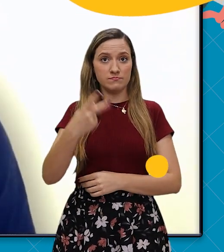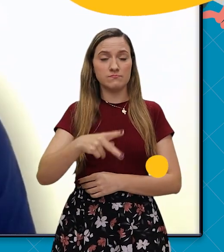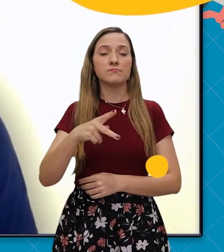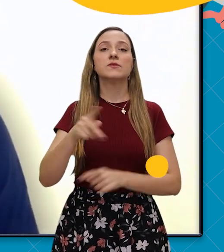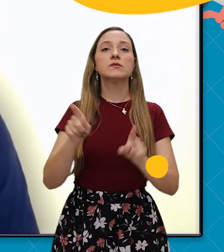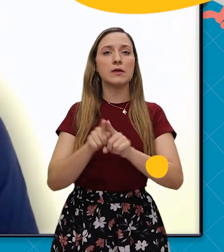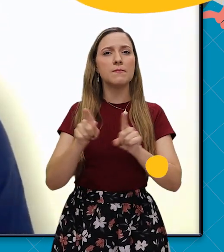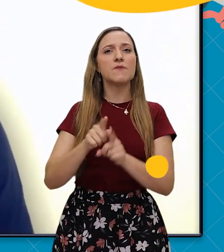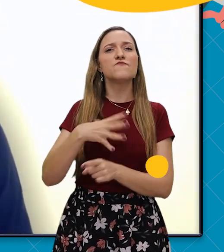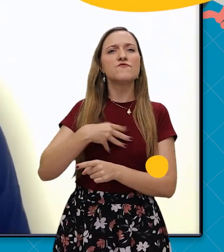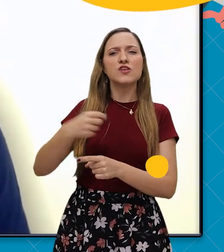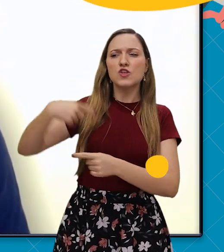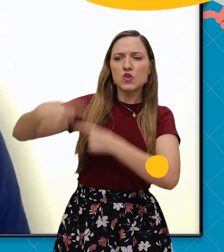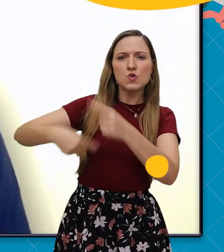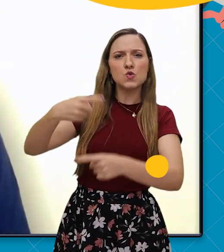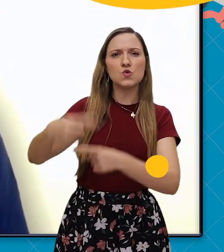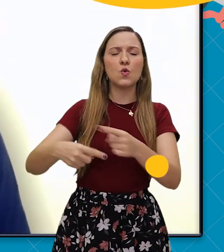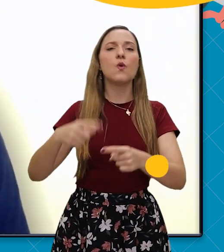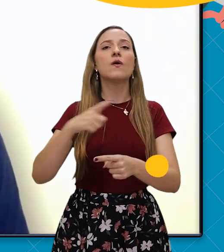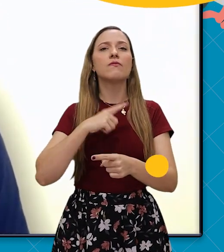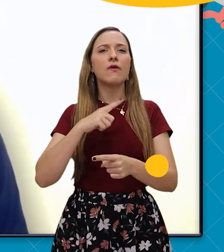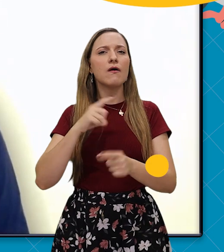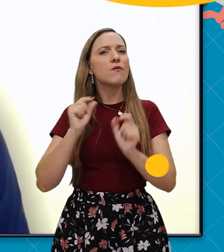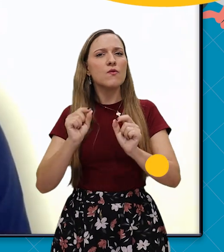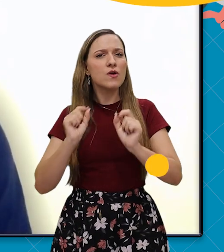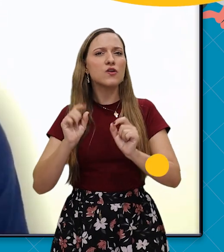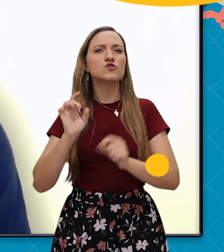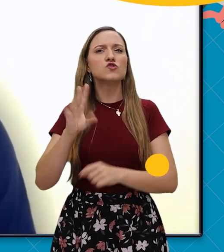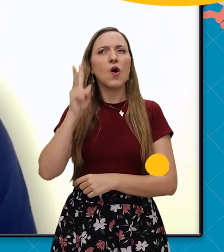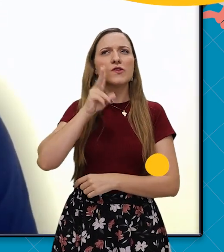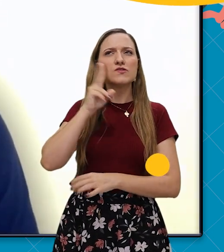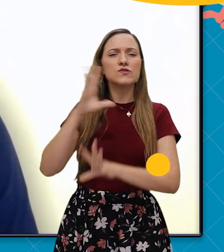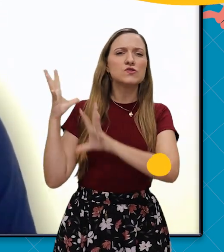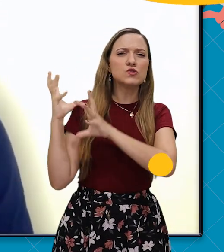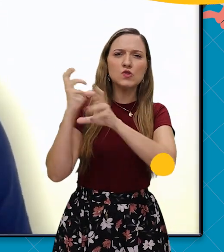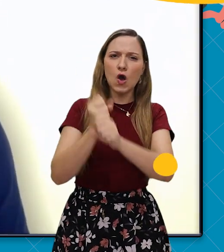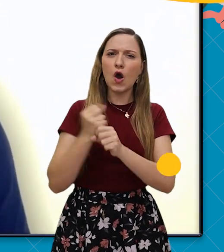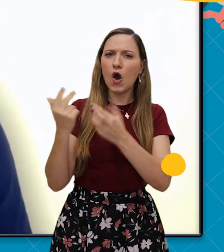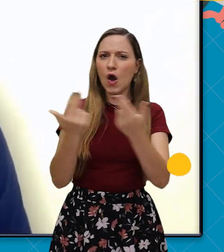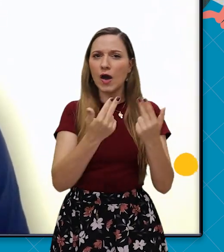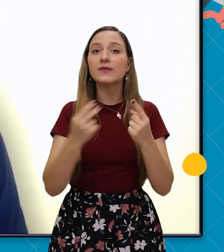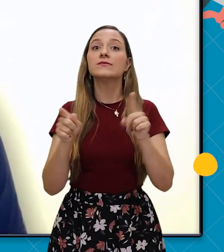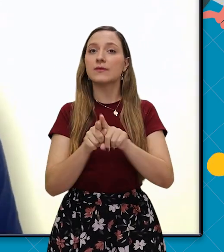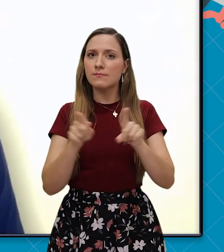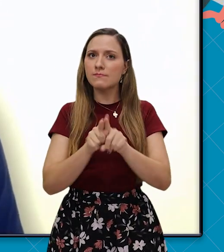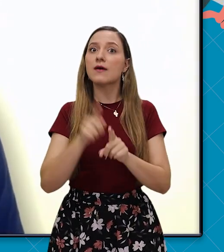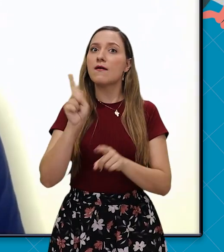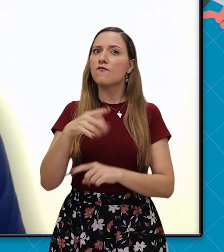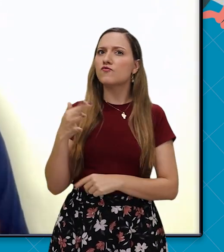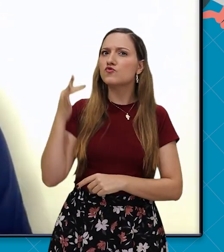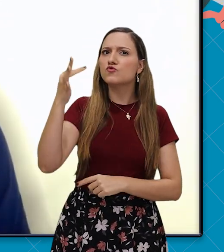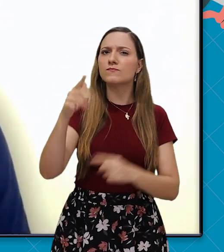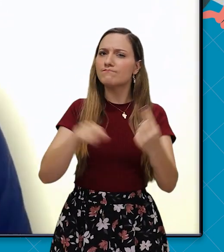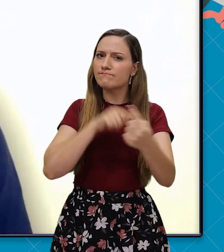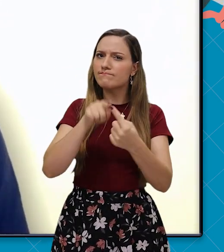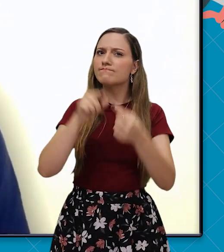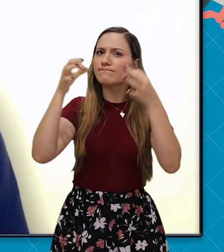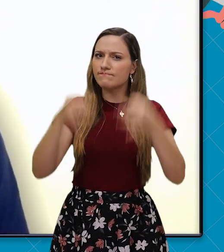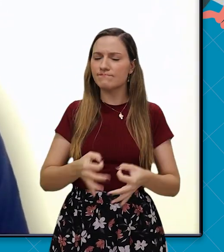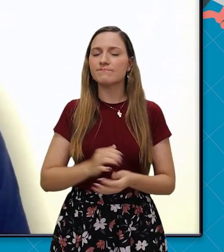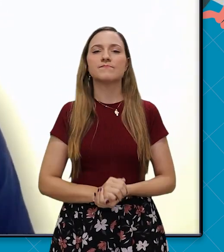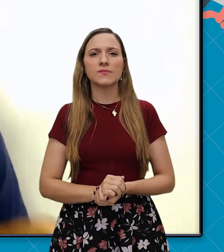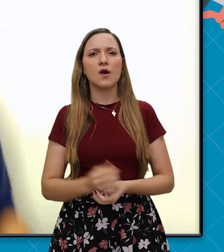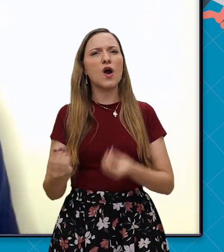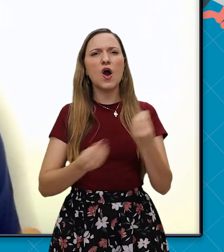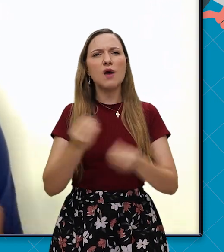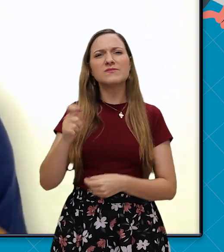continente, não compartilham apenas a mesma história em comum, mas também o mesmo destino. E como é surgia esse